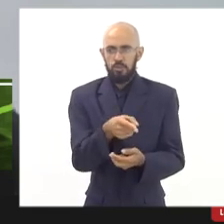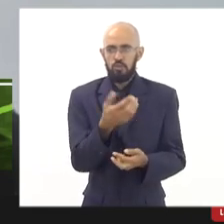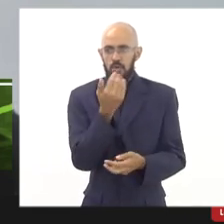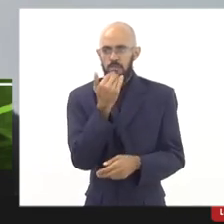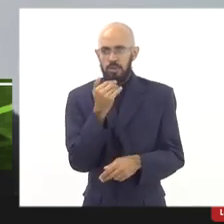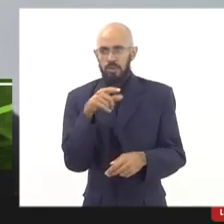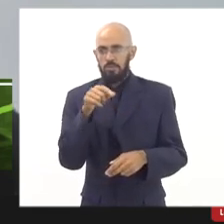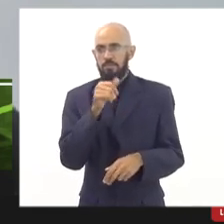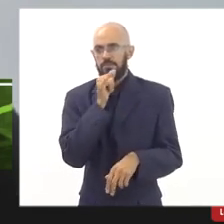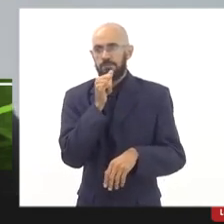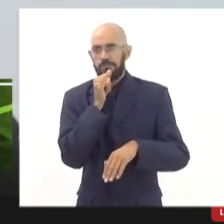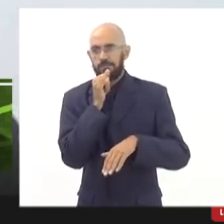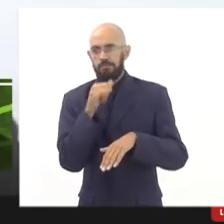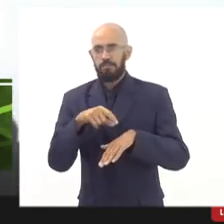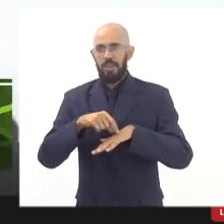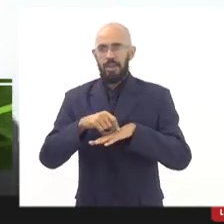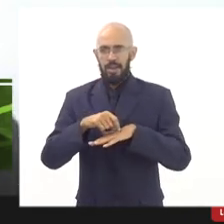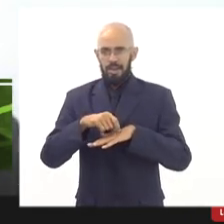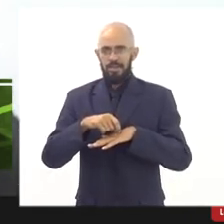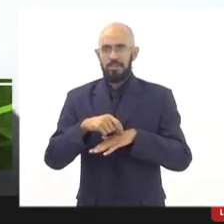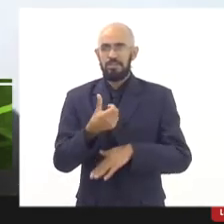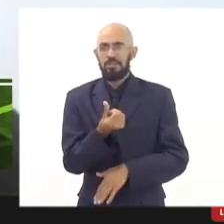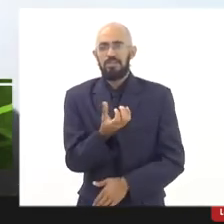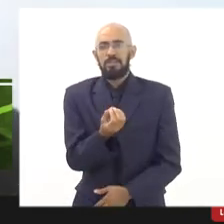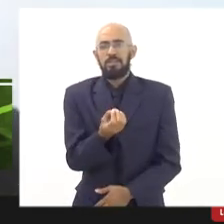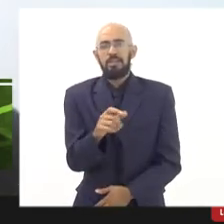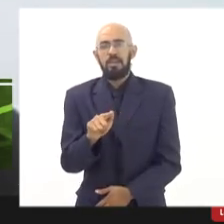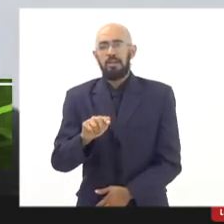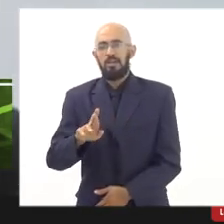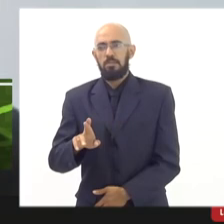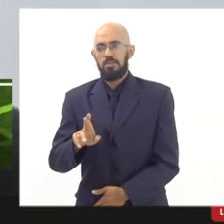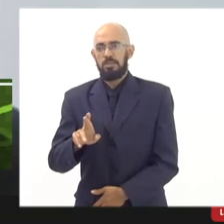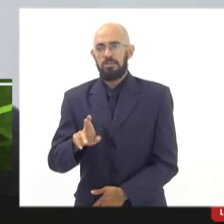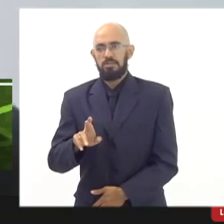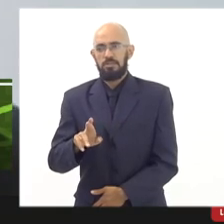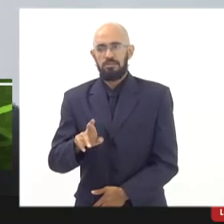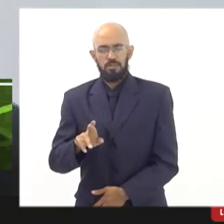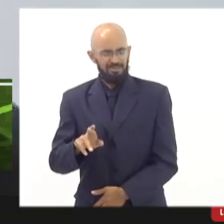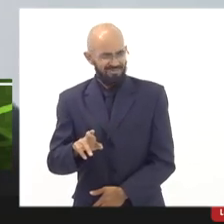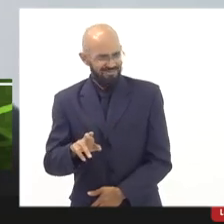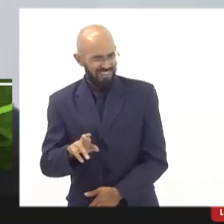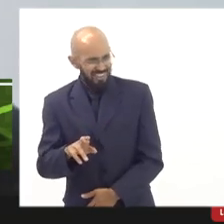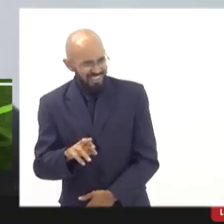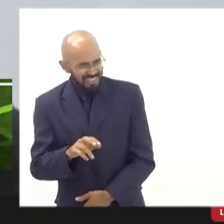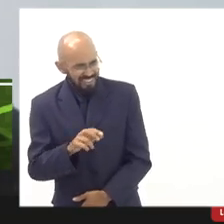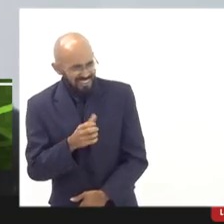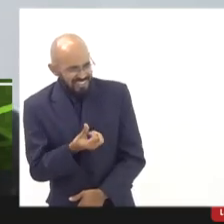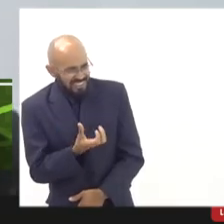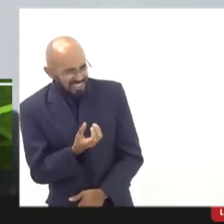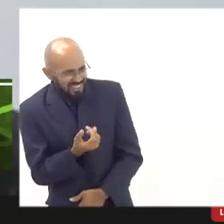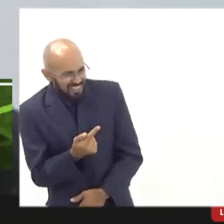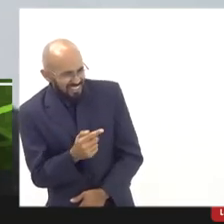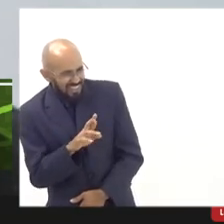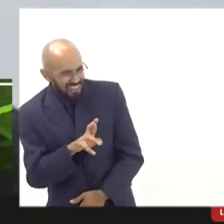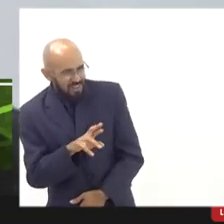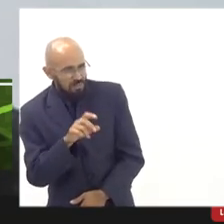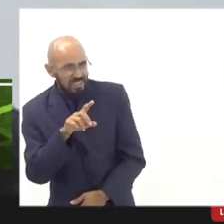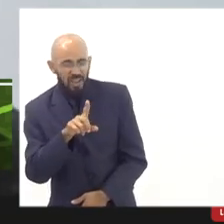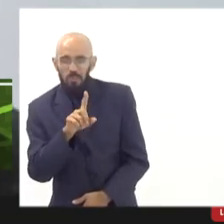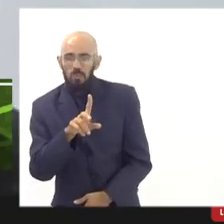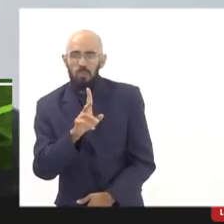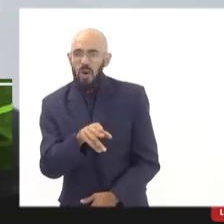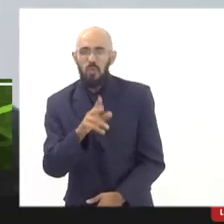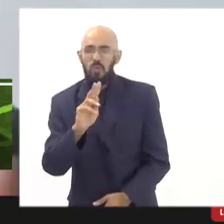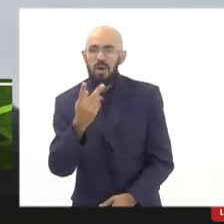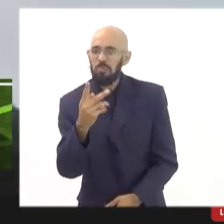exemplo, a proteína é 60 gramas. 60 gramas, gente, é um hambúrguer pequeno. Então,